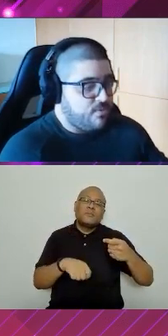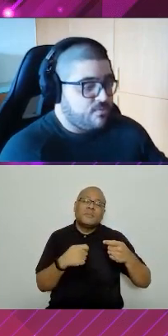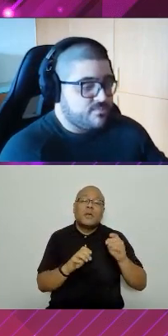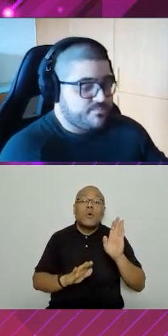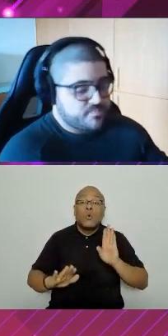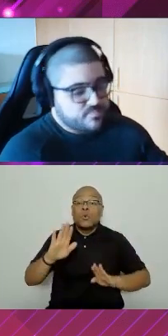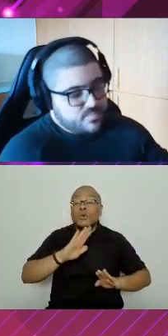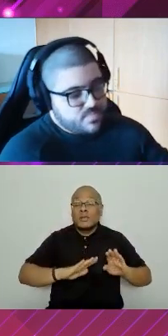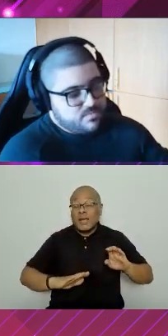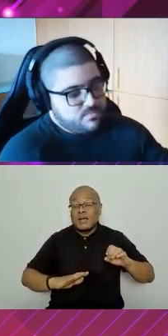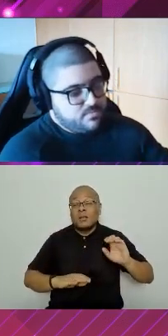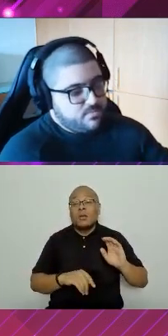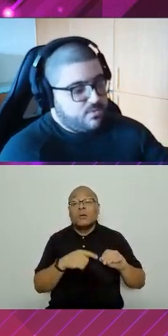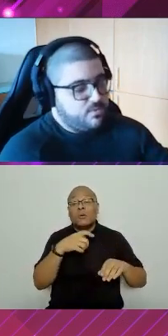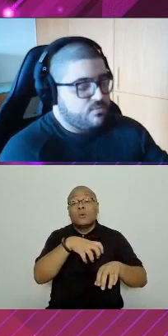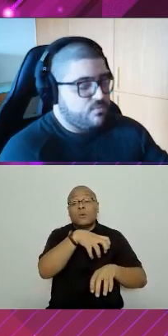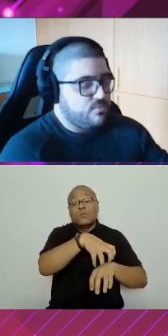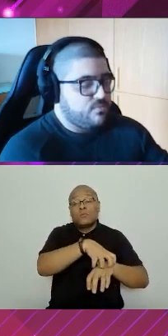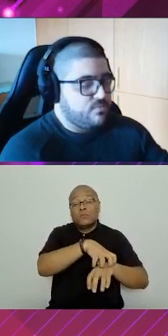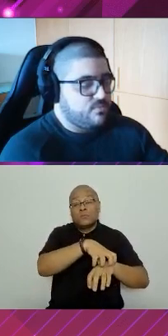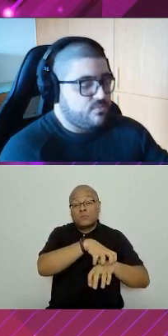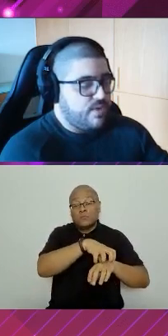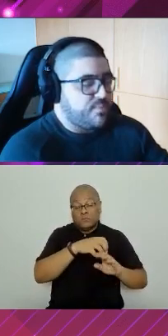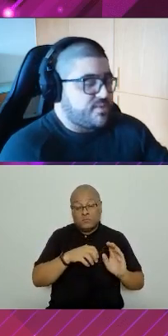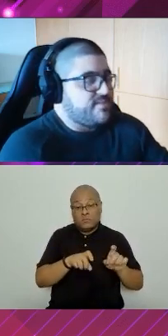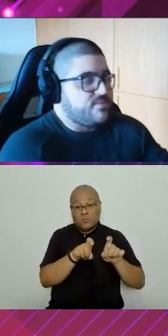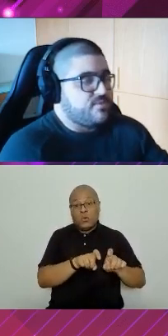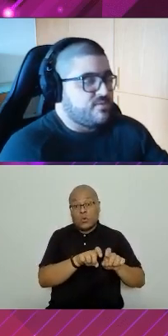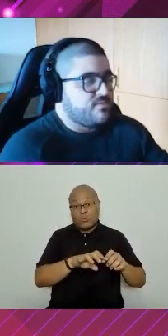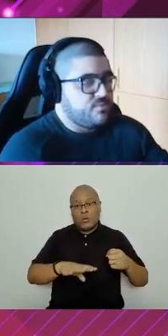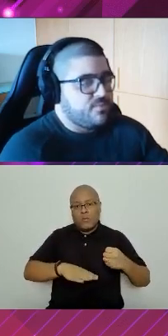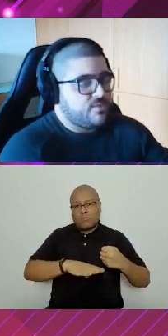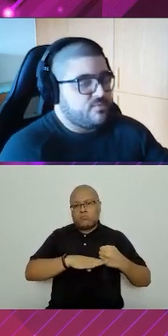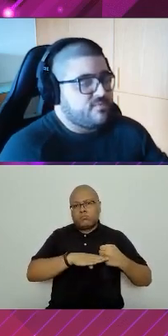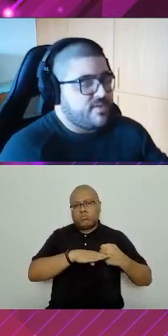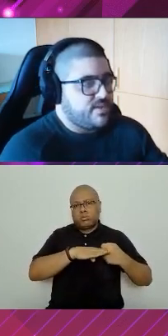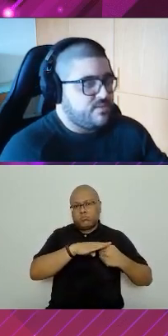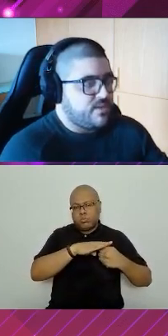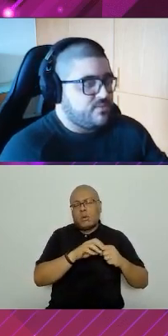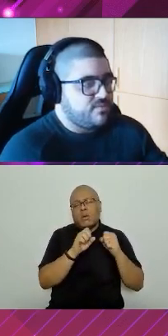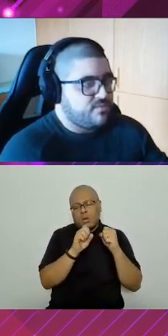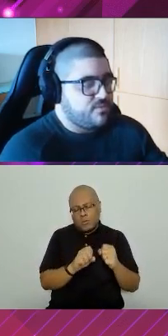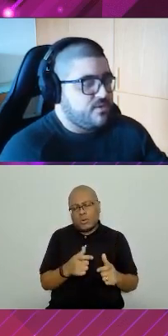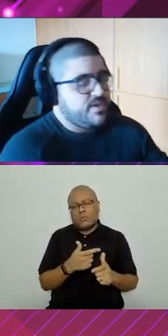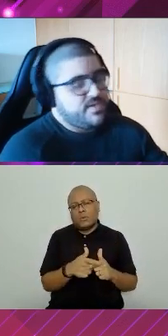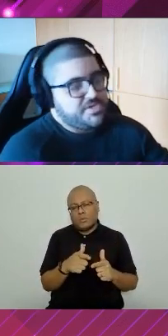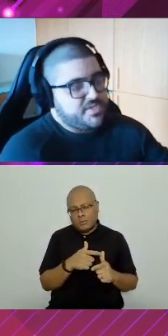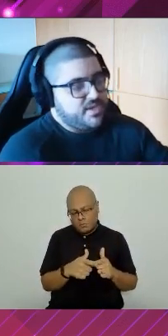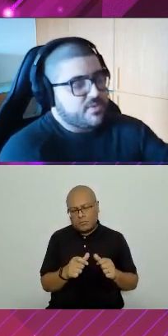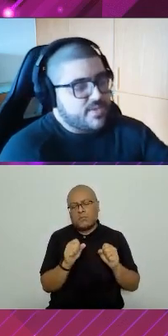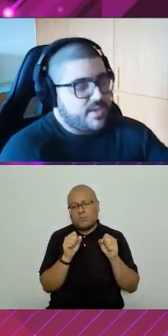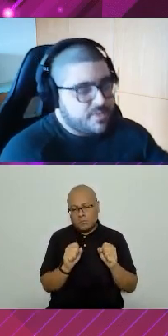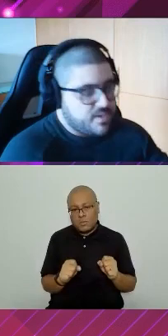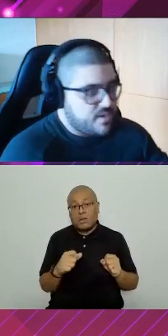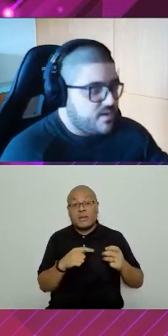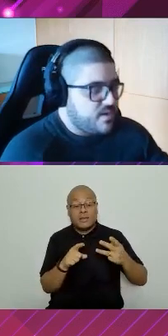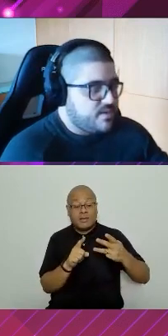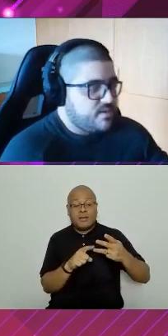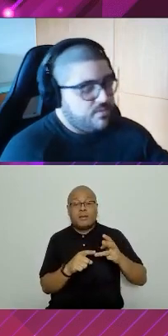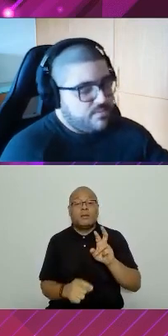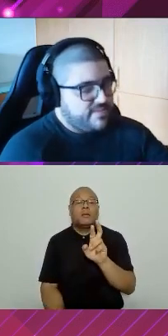cuidado com a potência do nosso servidor, porque tudo vai estar do lado do servidor. E a gente tem a runtime.